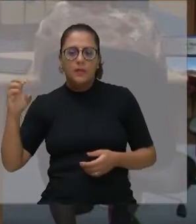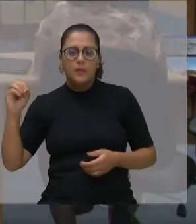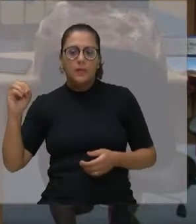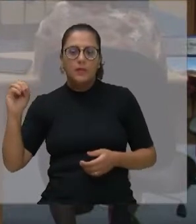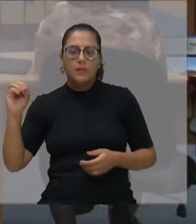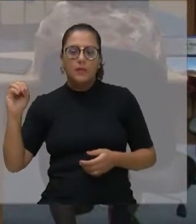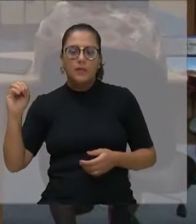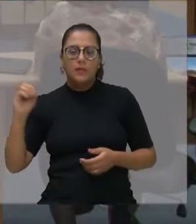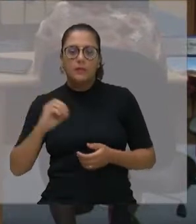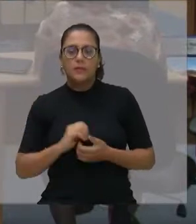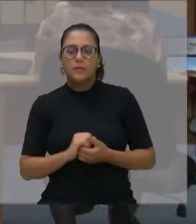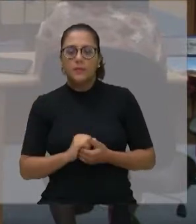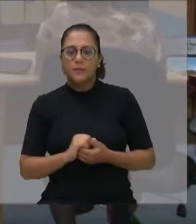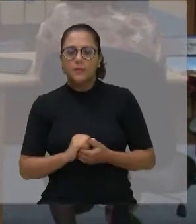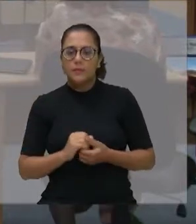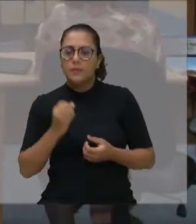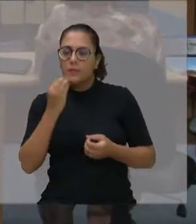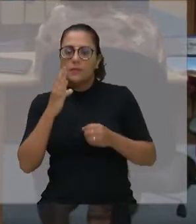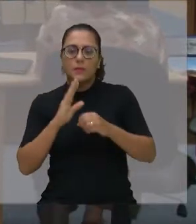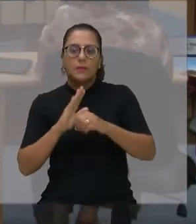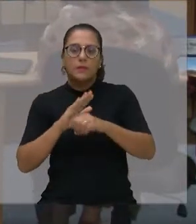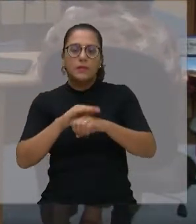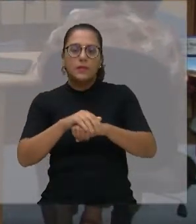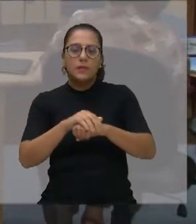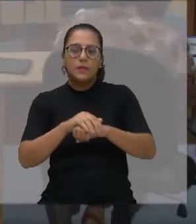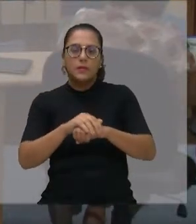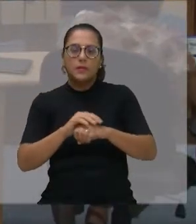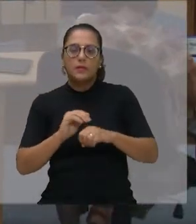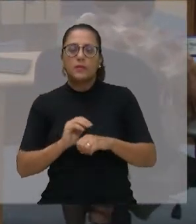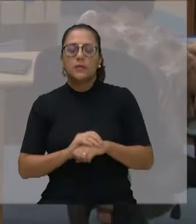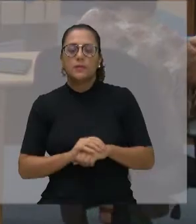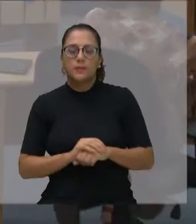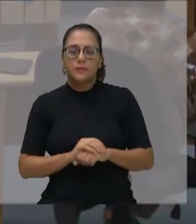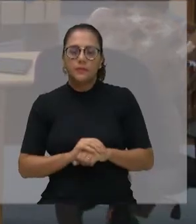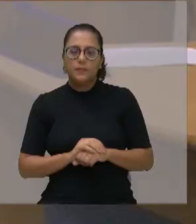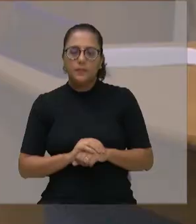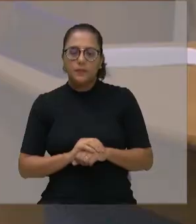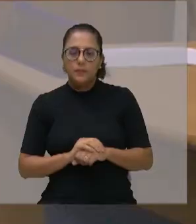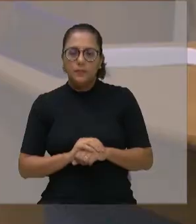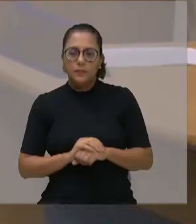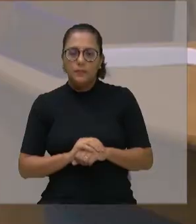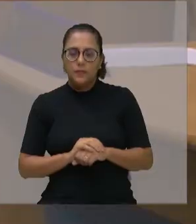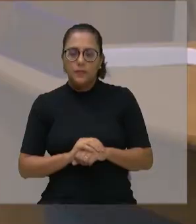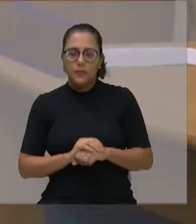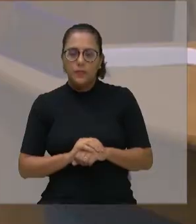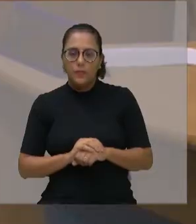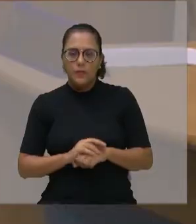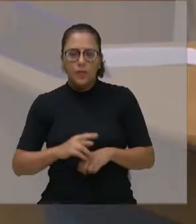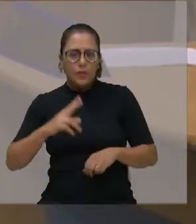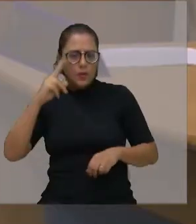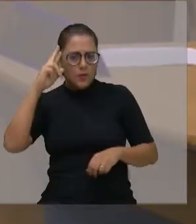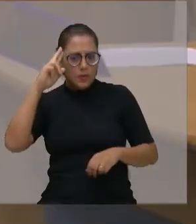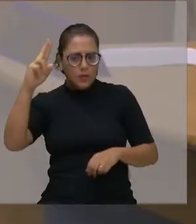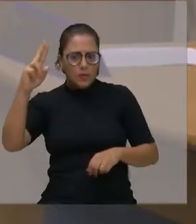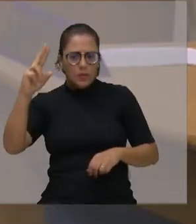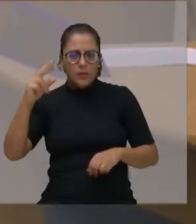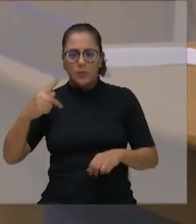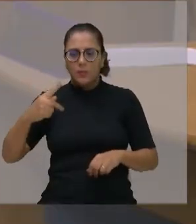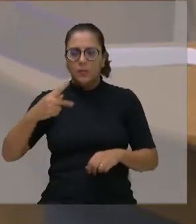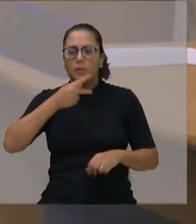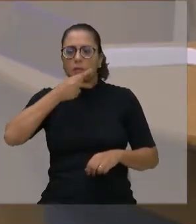Boa noite, presidente. Como líder do PSDB aqui nesta casa,